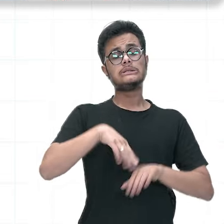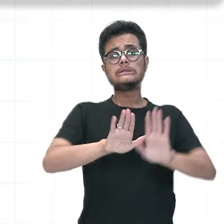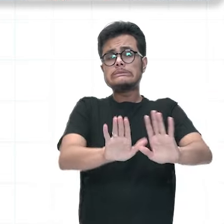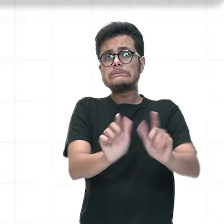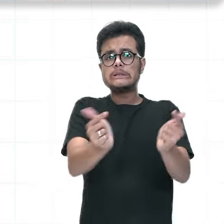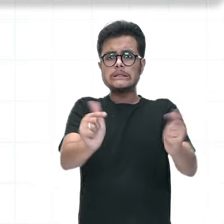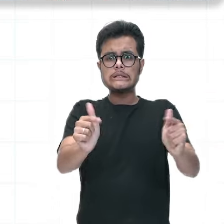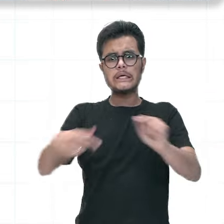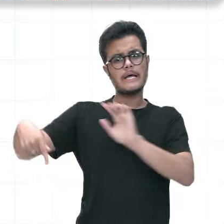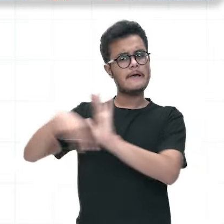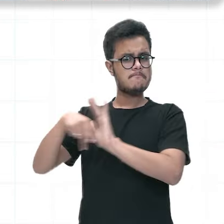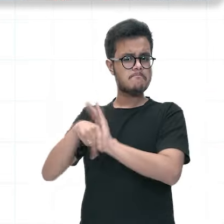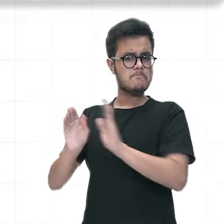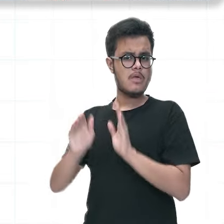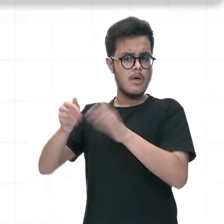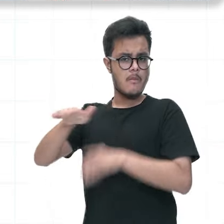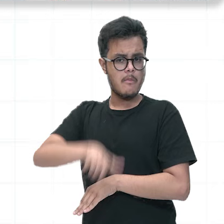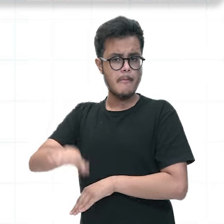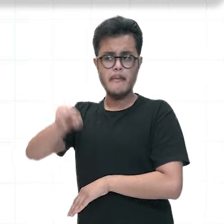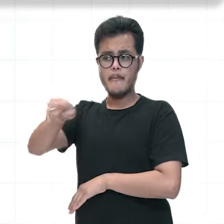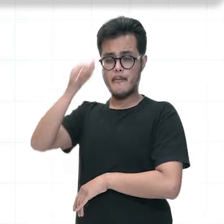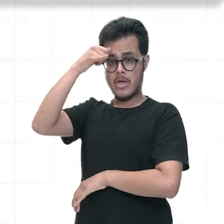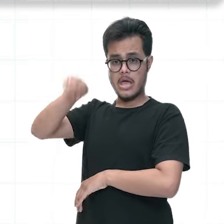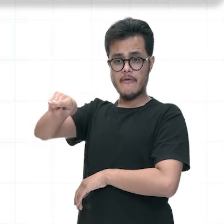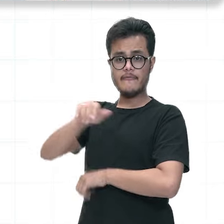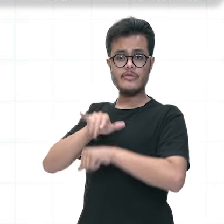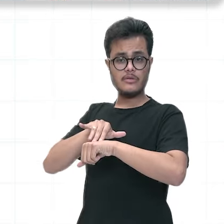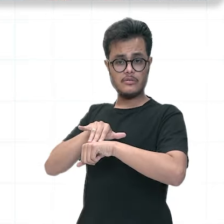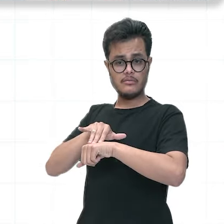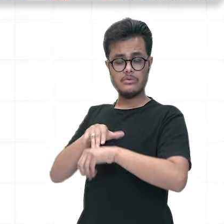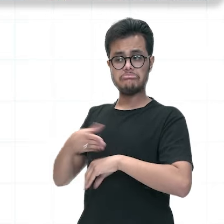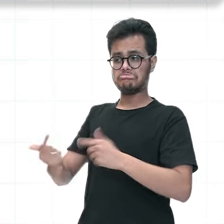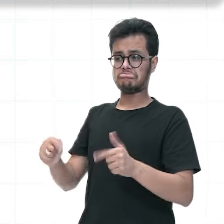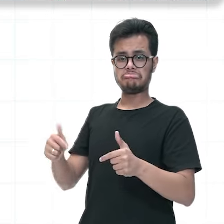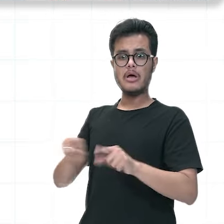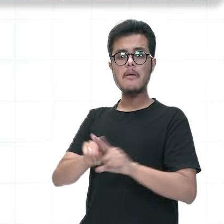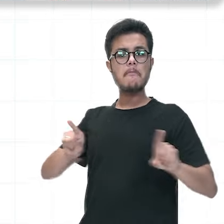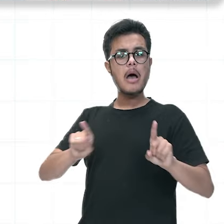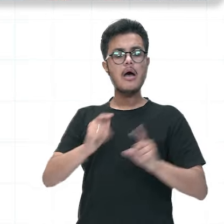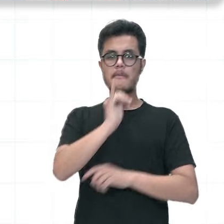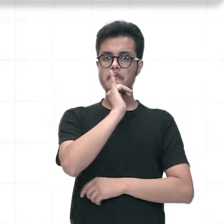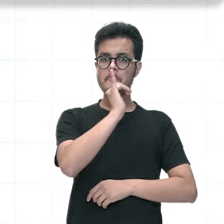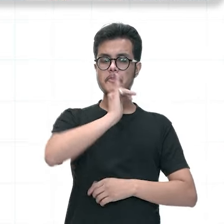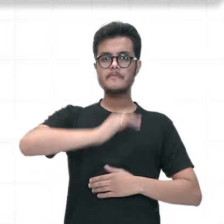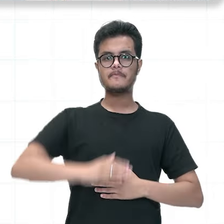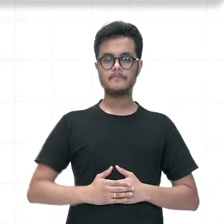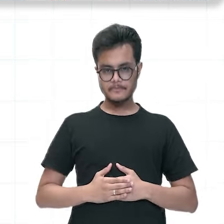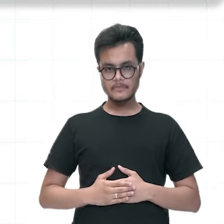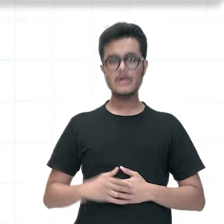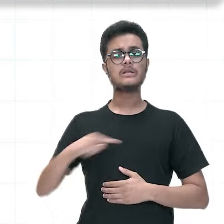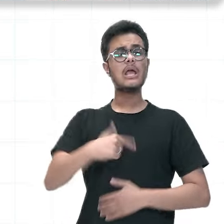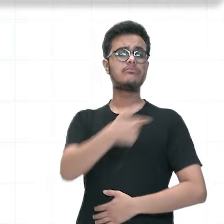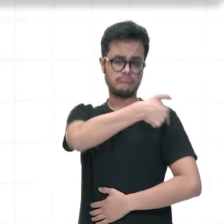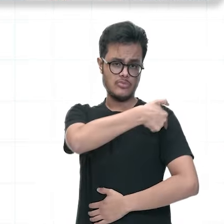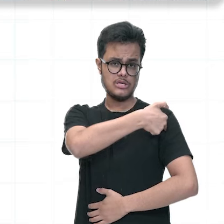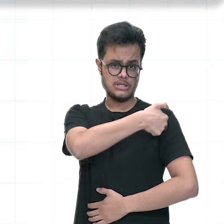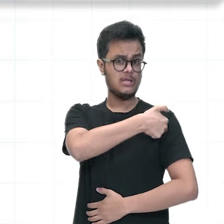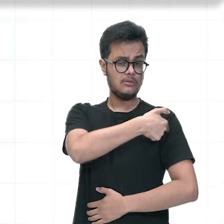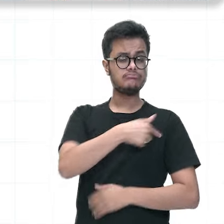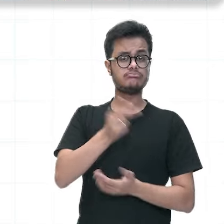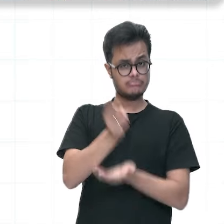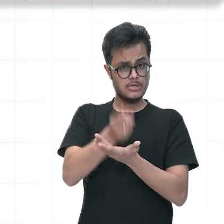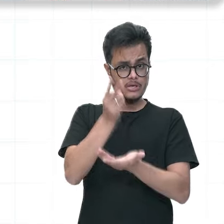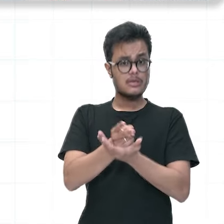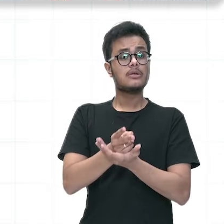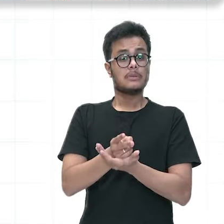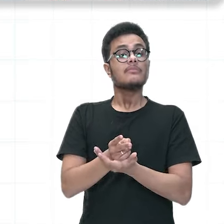existem medicamentos que são específicos contra essa doença. Mas a gente tem aí a vacina Kedenga, que foi